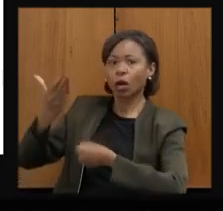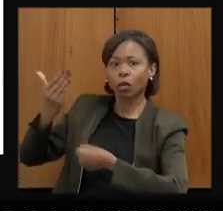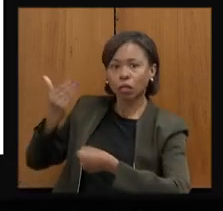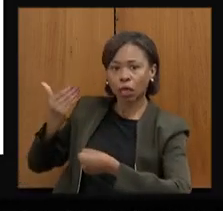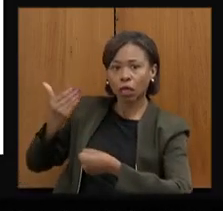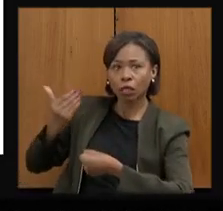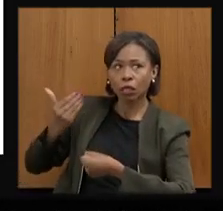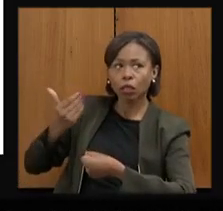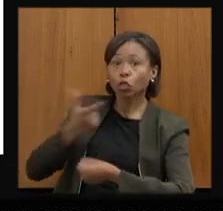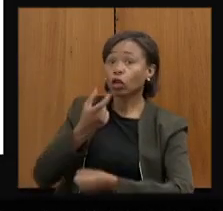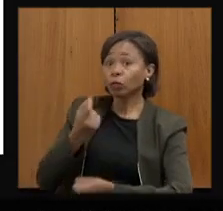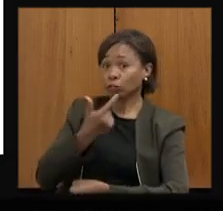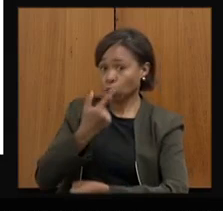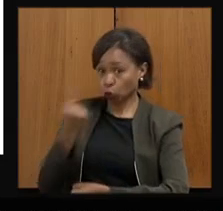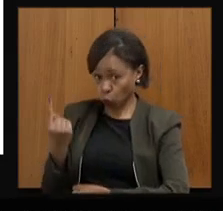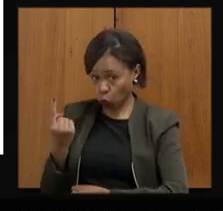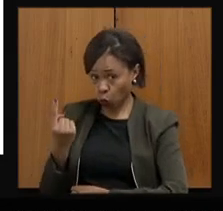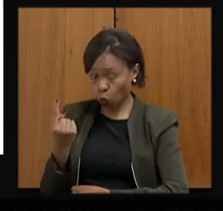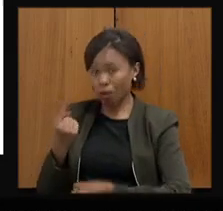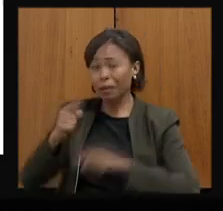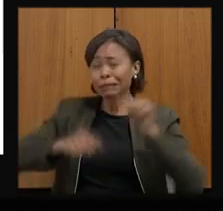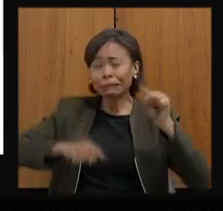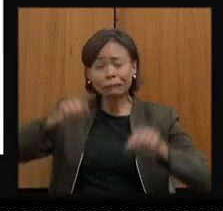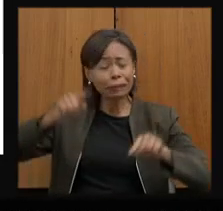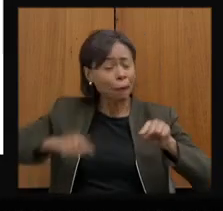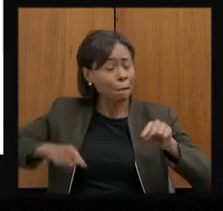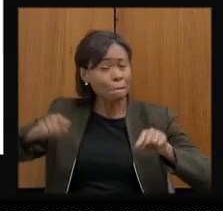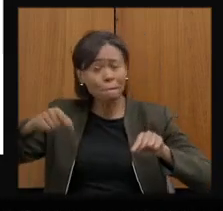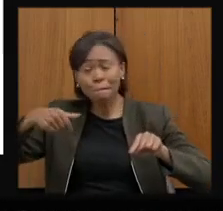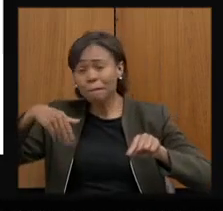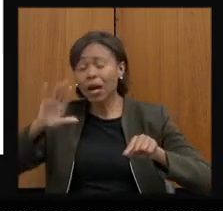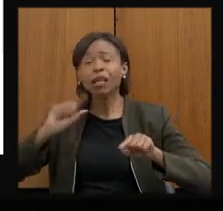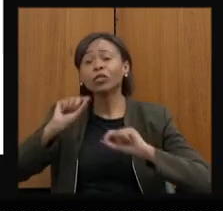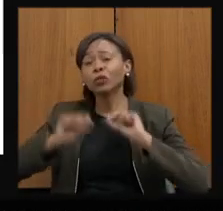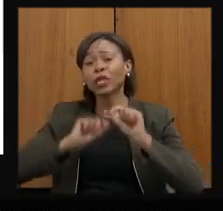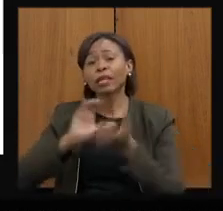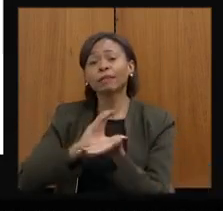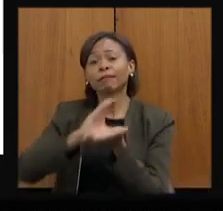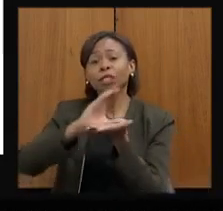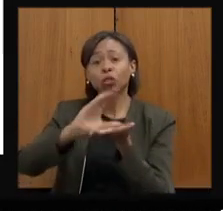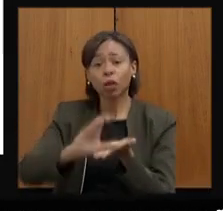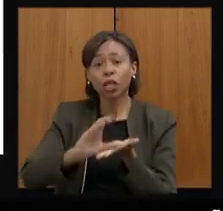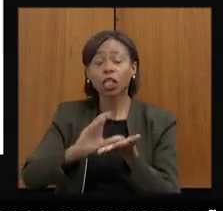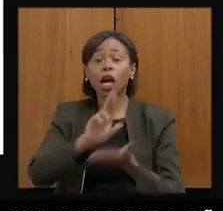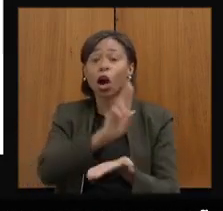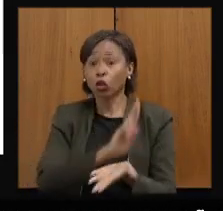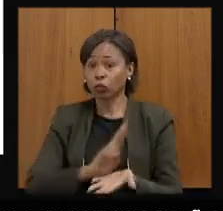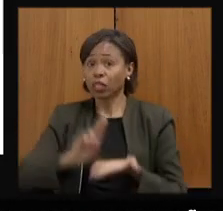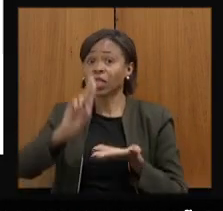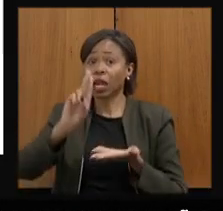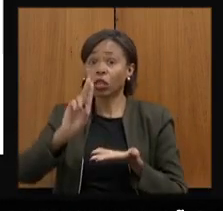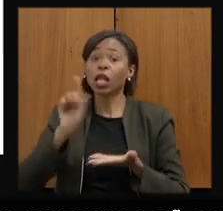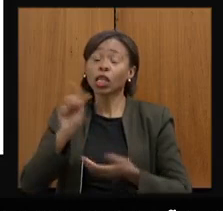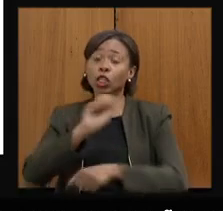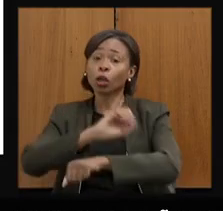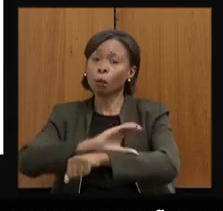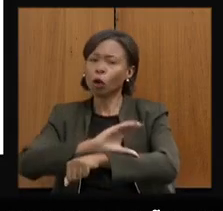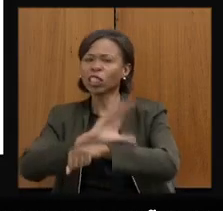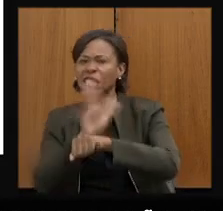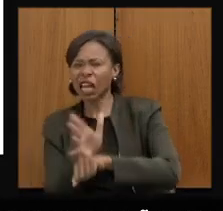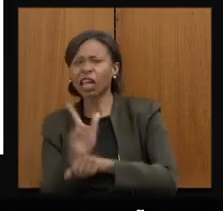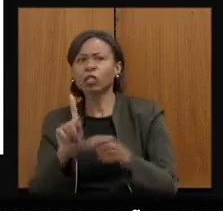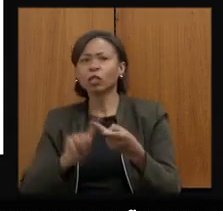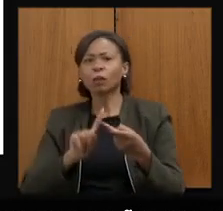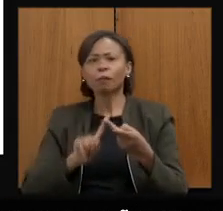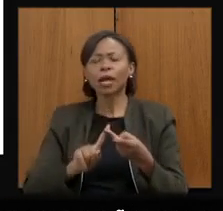2021, e uma variação ainda mais expressiva dos investimentos aplicados, tanto na Universidade Estadual de Montes Claros, quanto na Universidade